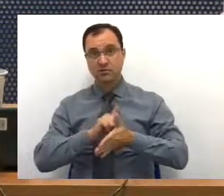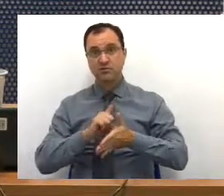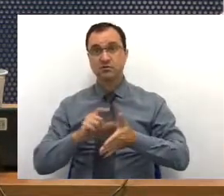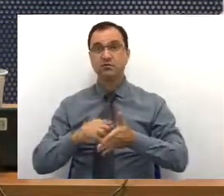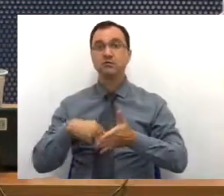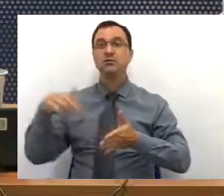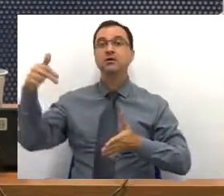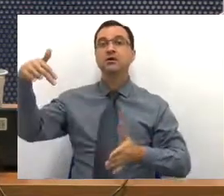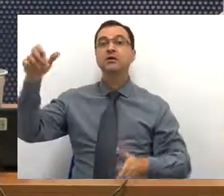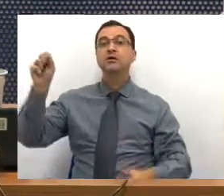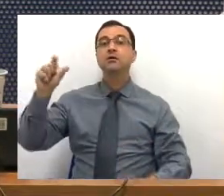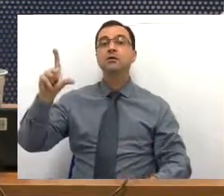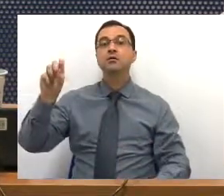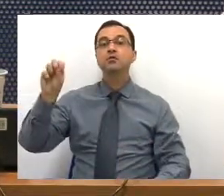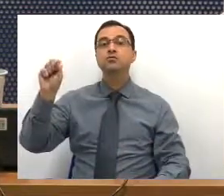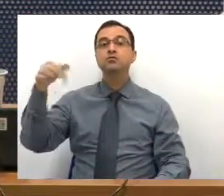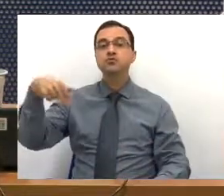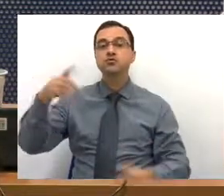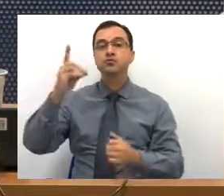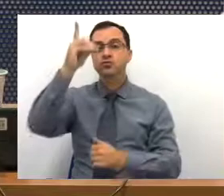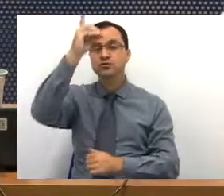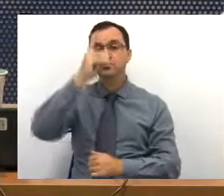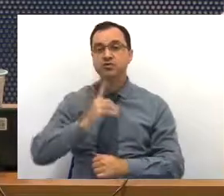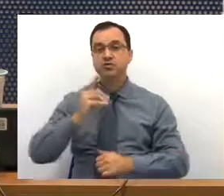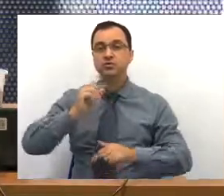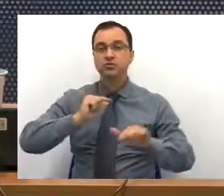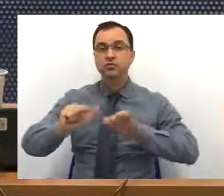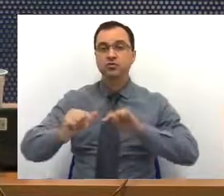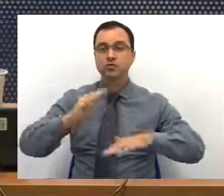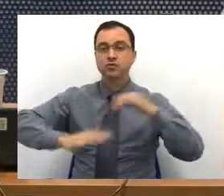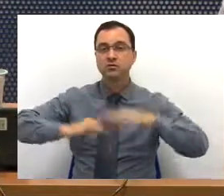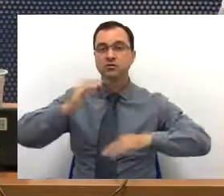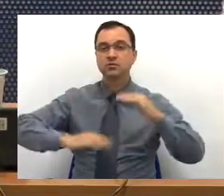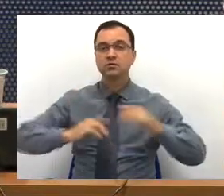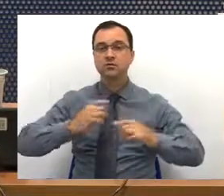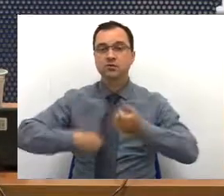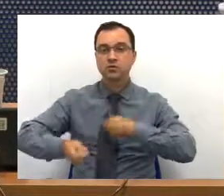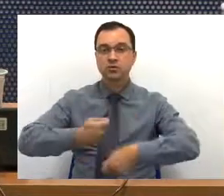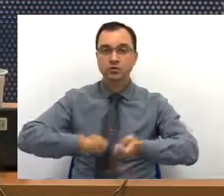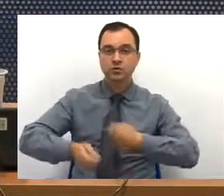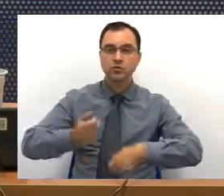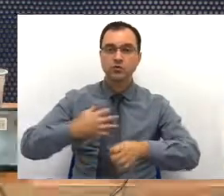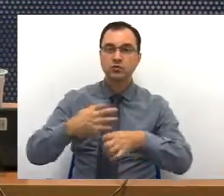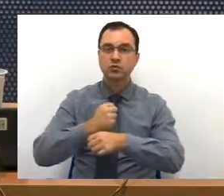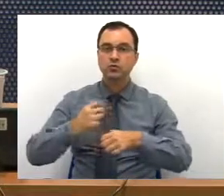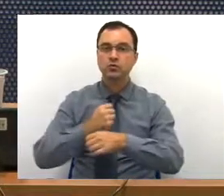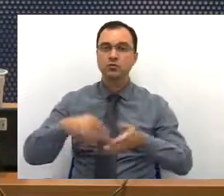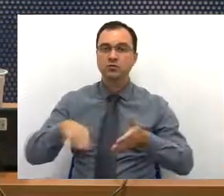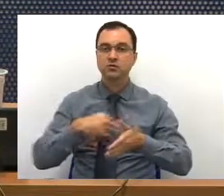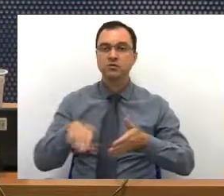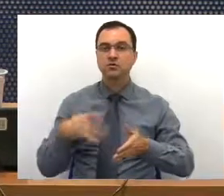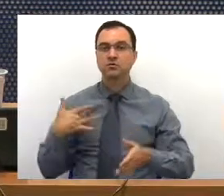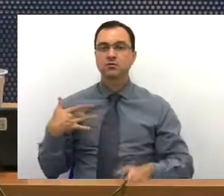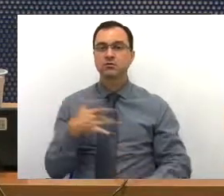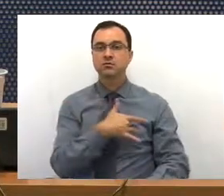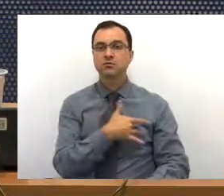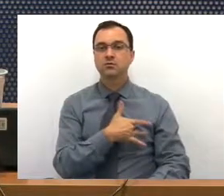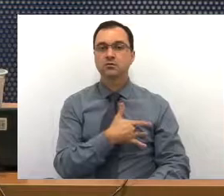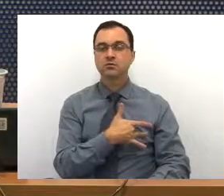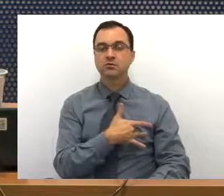o Nelson, que é o diretor em exercício do Departamento Administrativo Financeiro da Secretaria da Saúde,